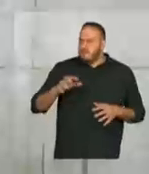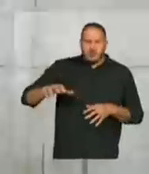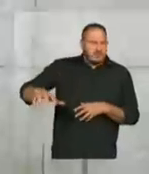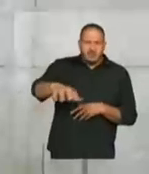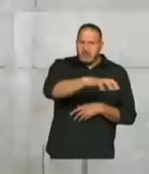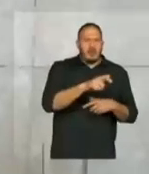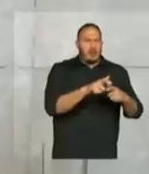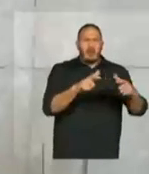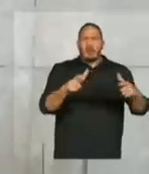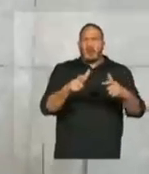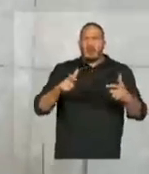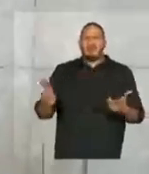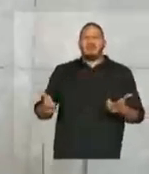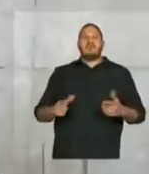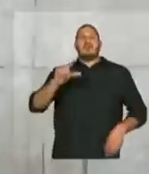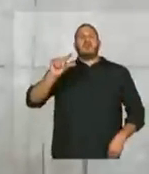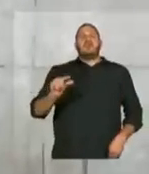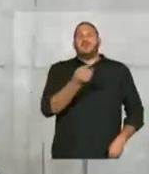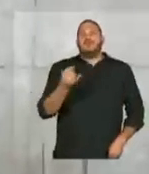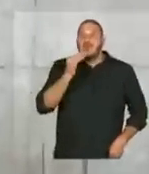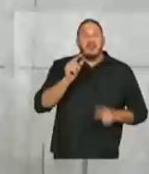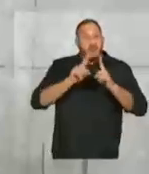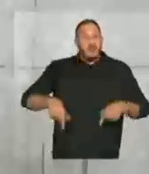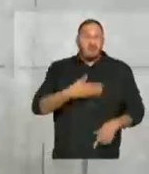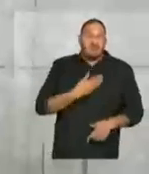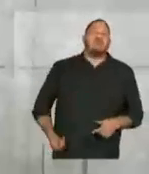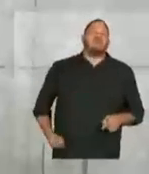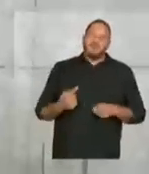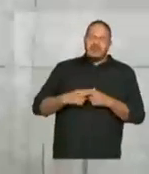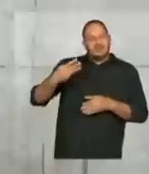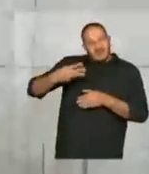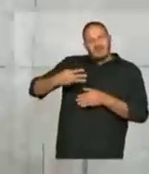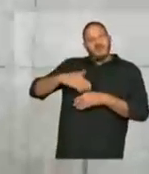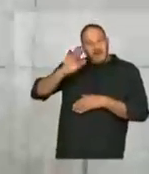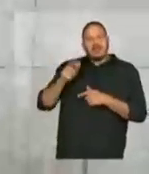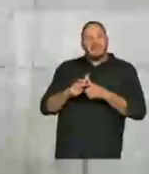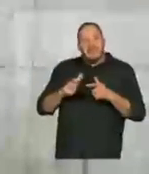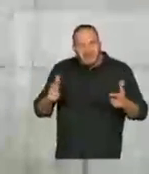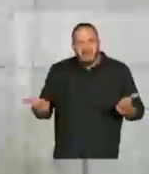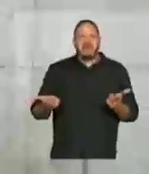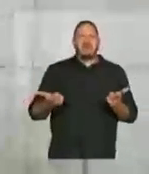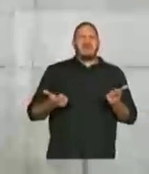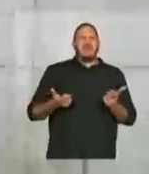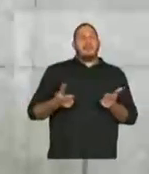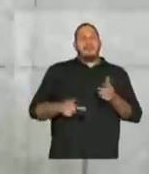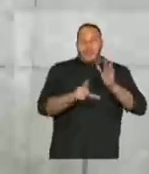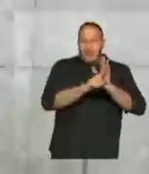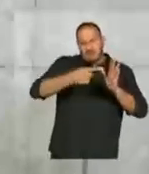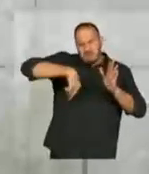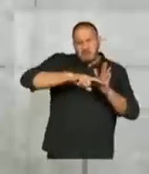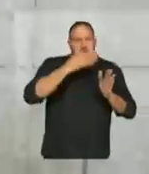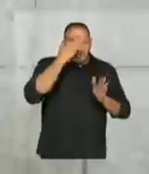áreas. E diminuiu o número de funcionários. Por quê? Porque se terceirizou mais. A lei de responsabilidade fiscal,